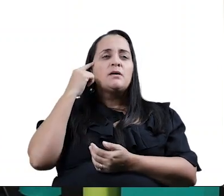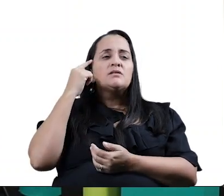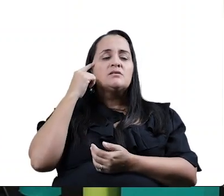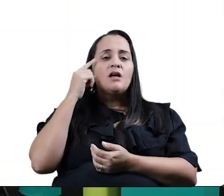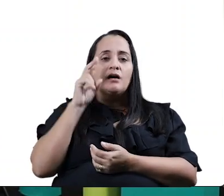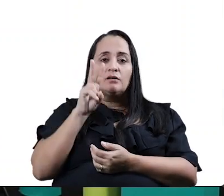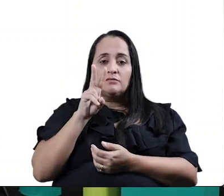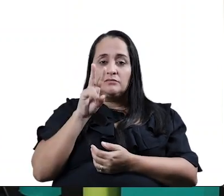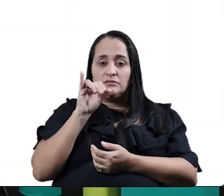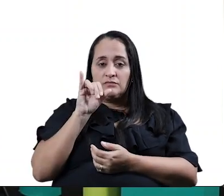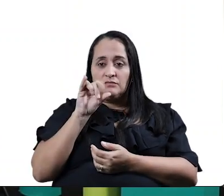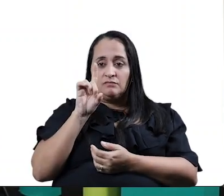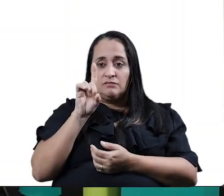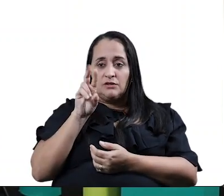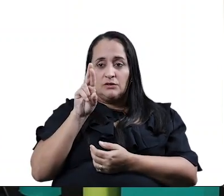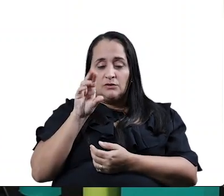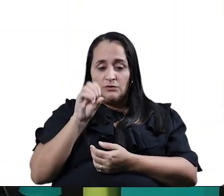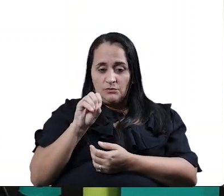Vidro.